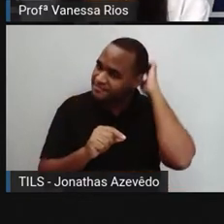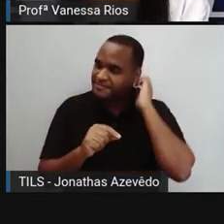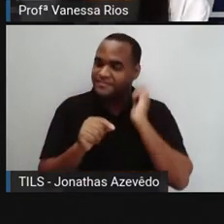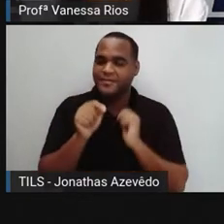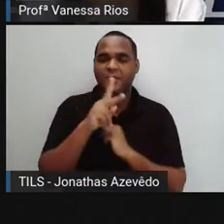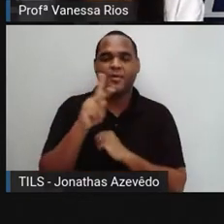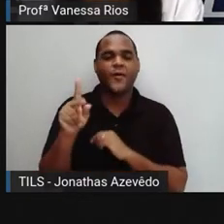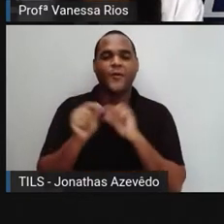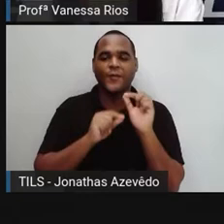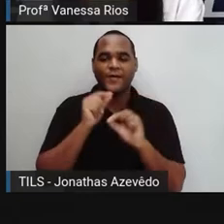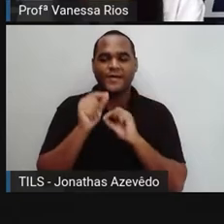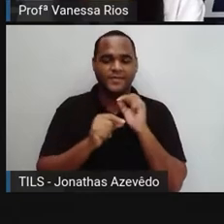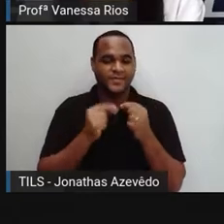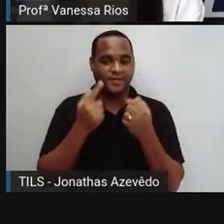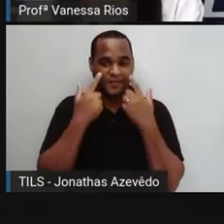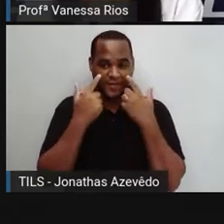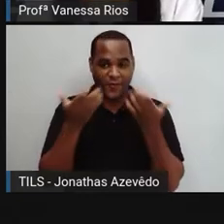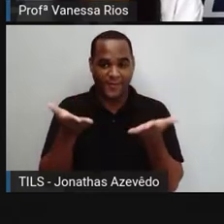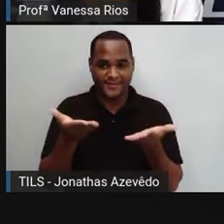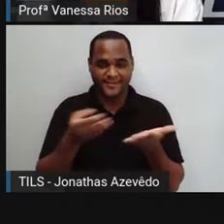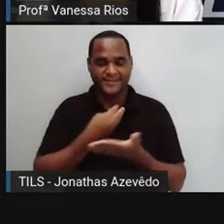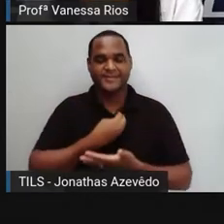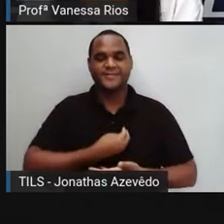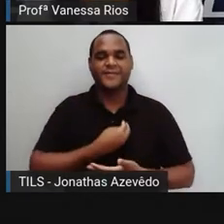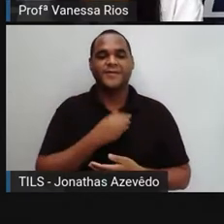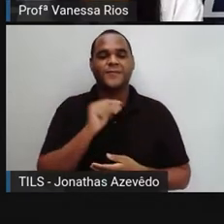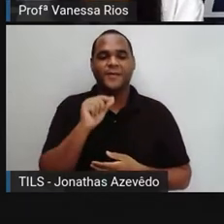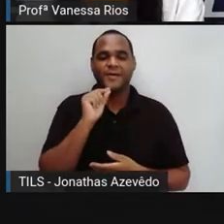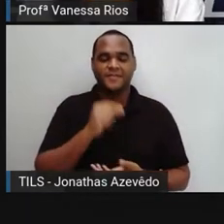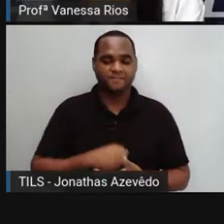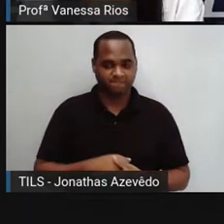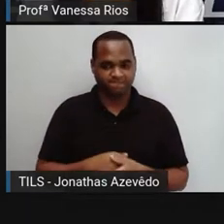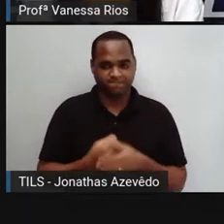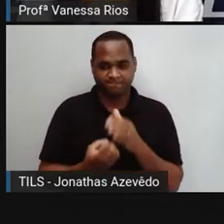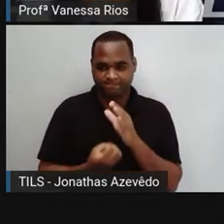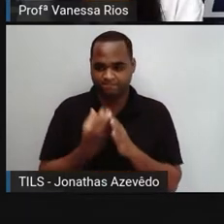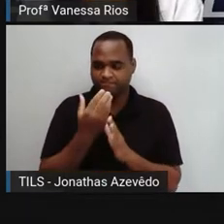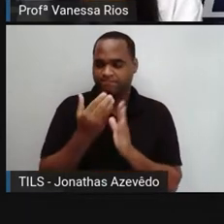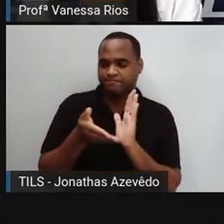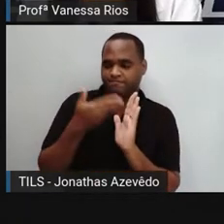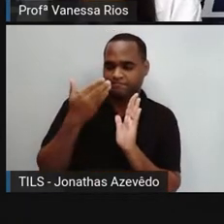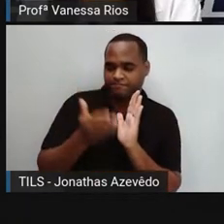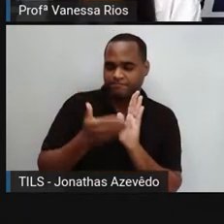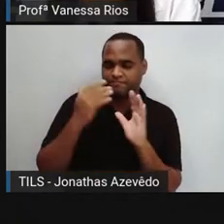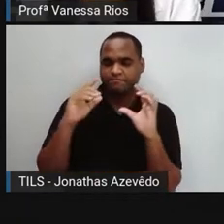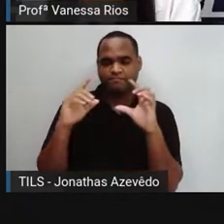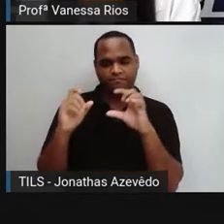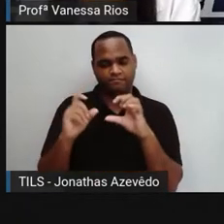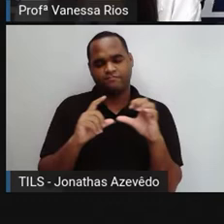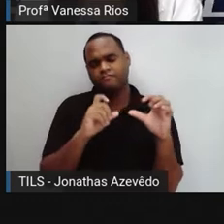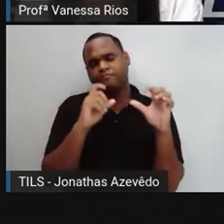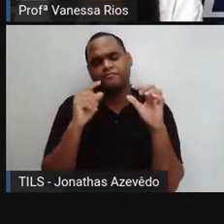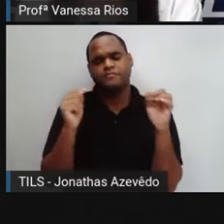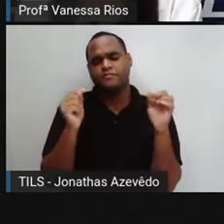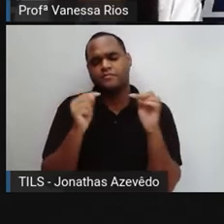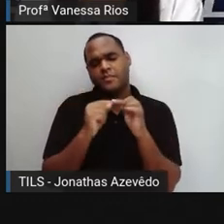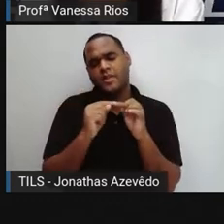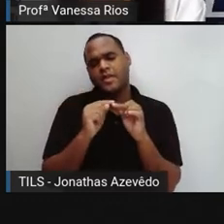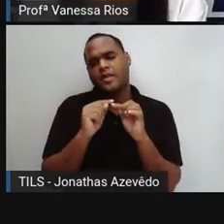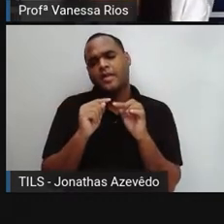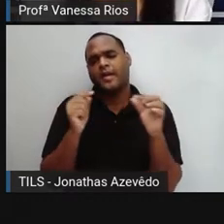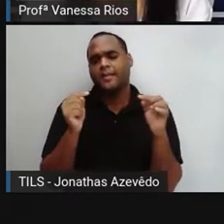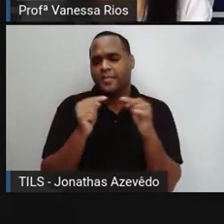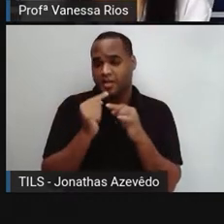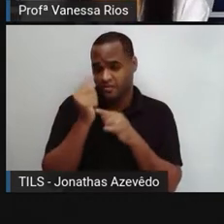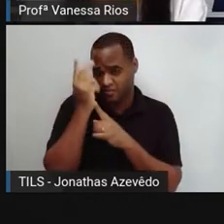observa atualmente? A produção dos álbuns de fotografia não tem sido algo tão